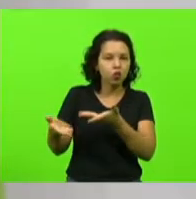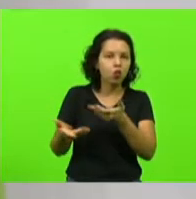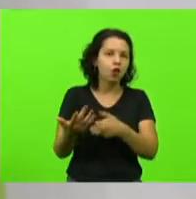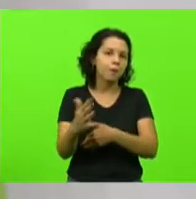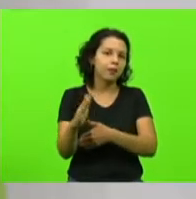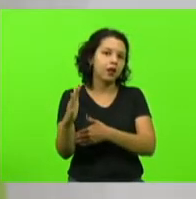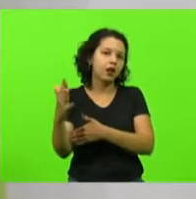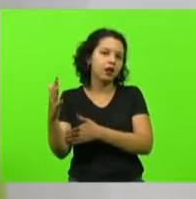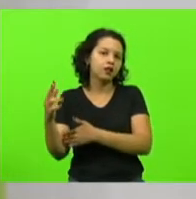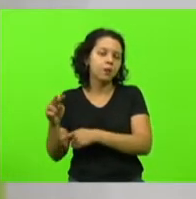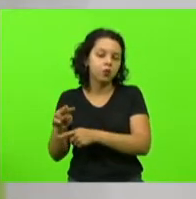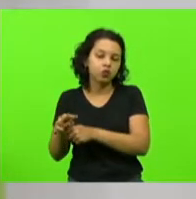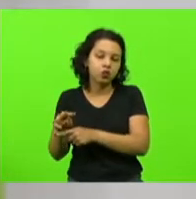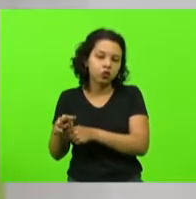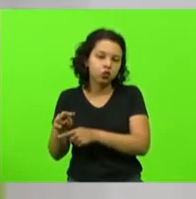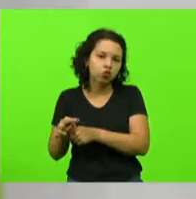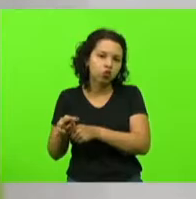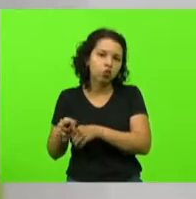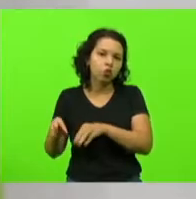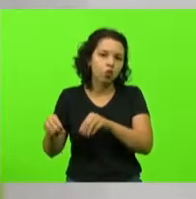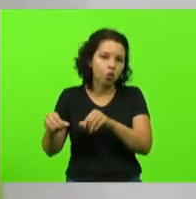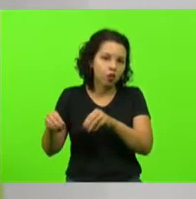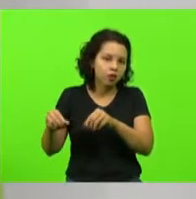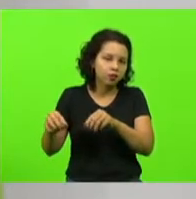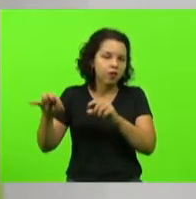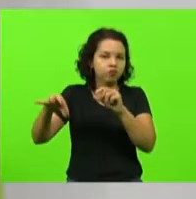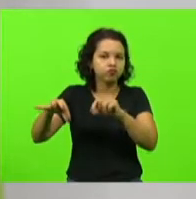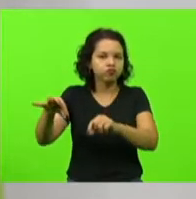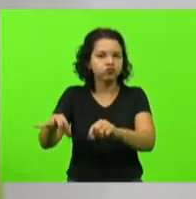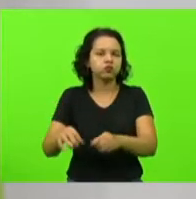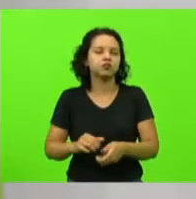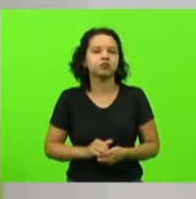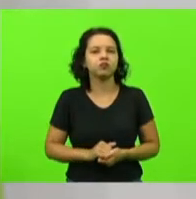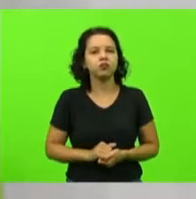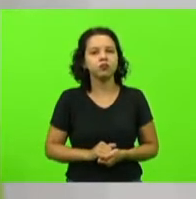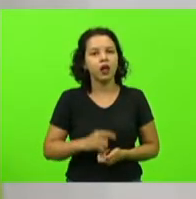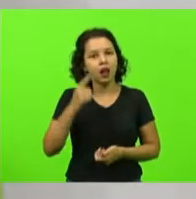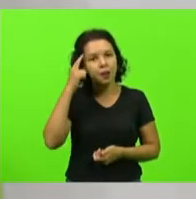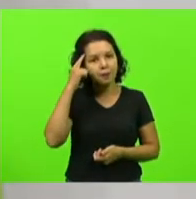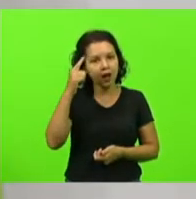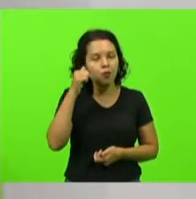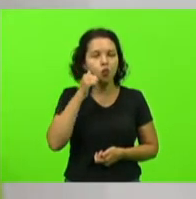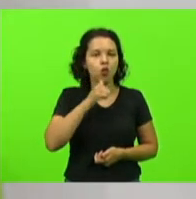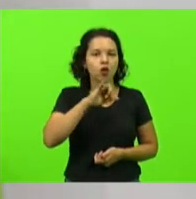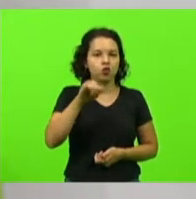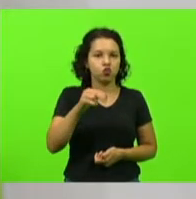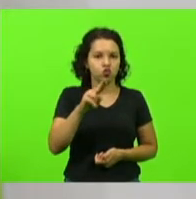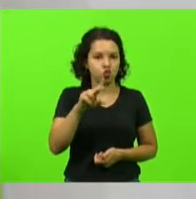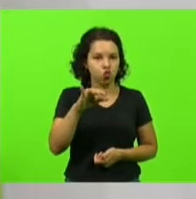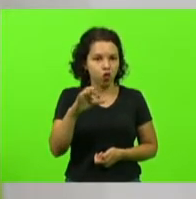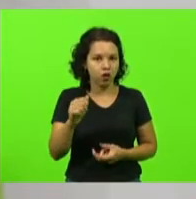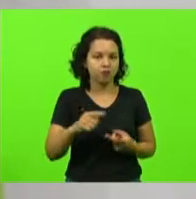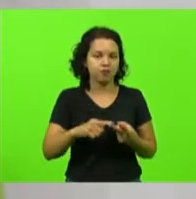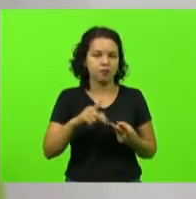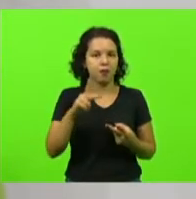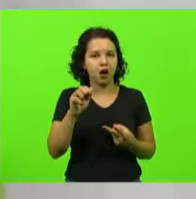sementes. quero lembrar aqui da Júlia, da Paula,